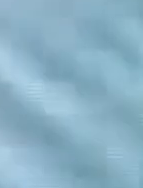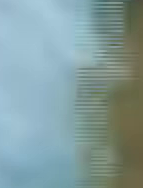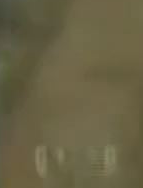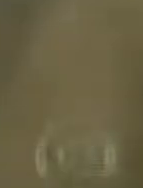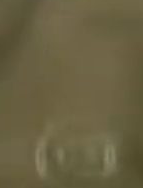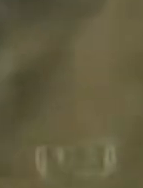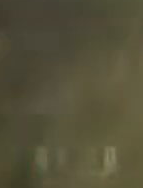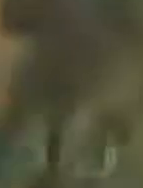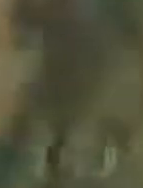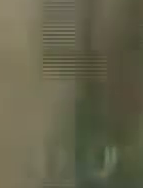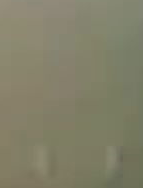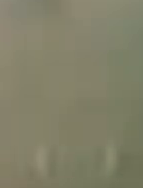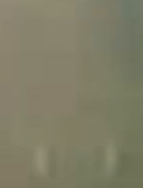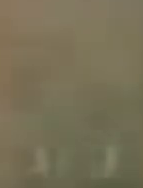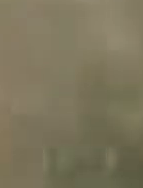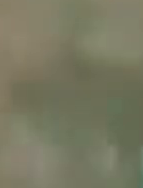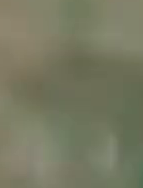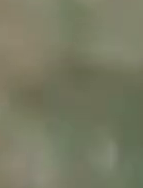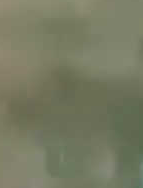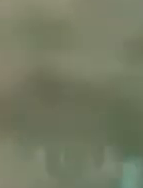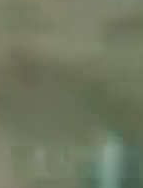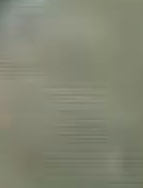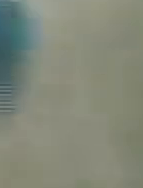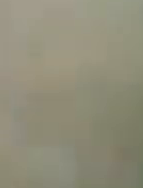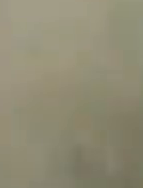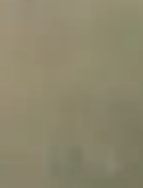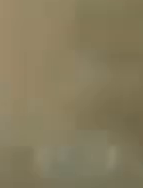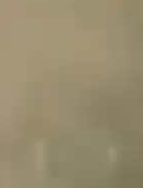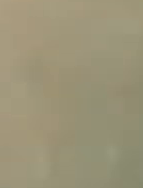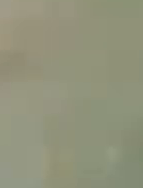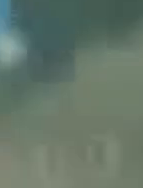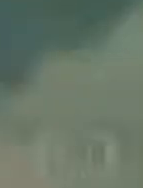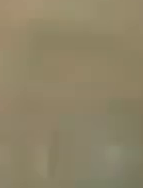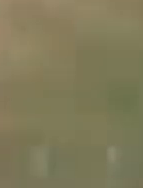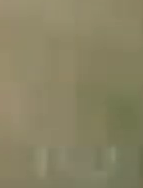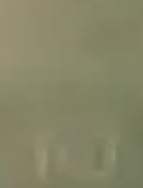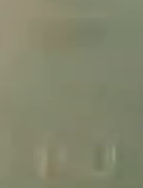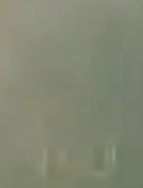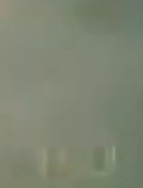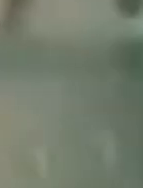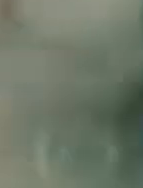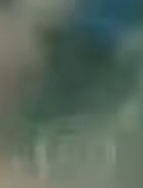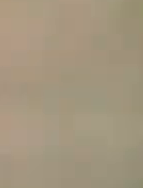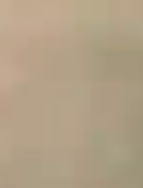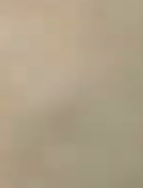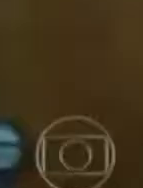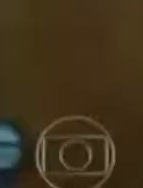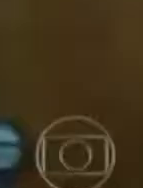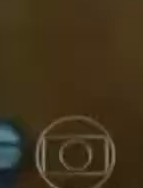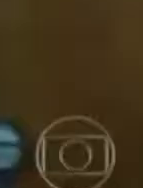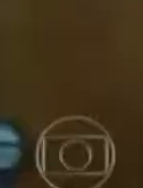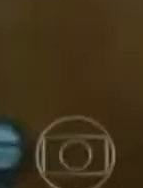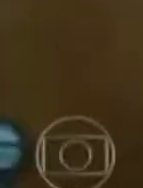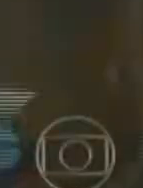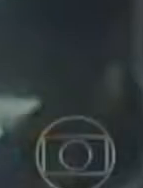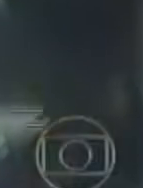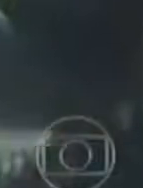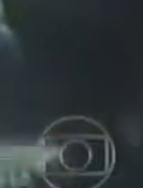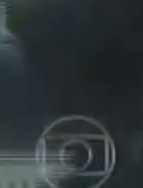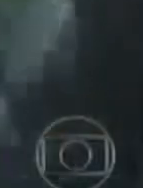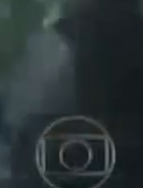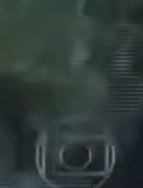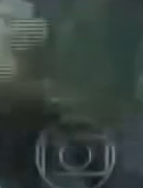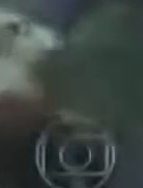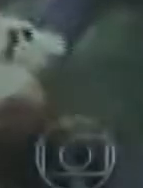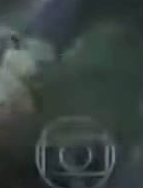coelho, e acabam voltando a essa agressividade e essa energia toda que foi concentrada neles, neles próprios.